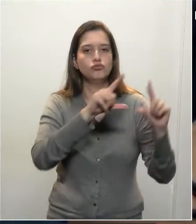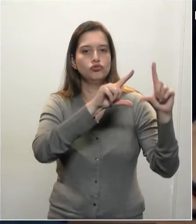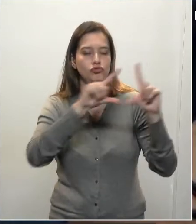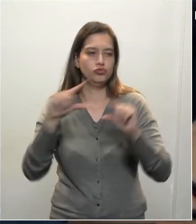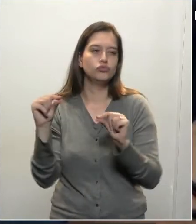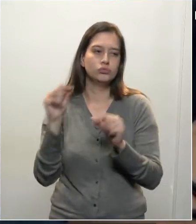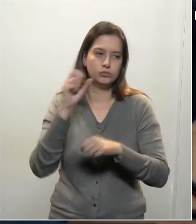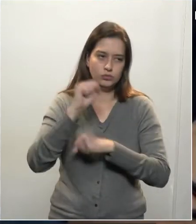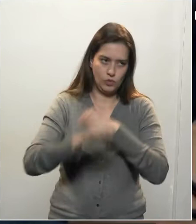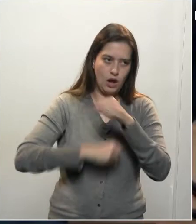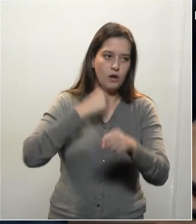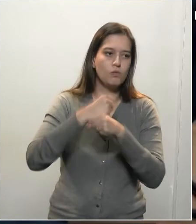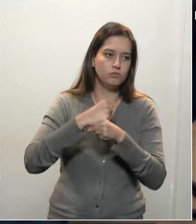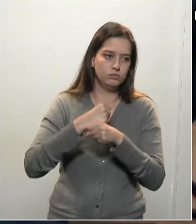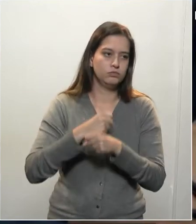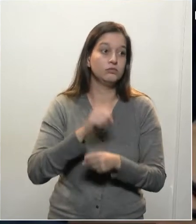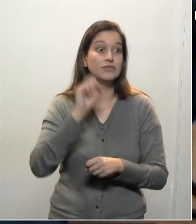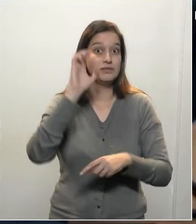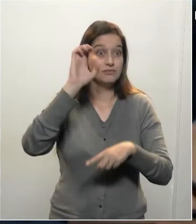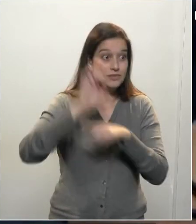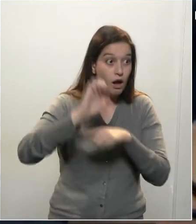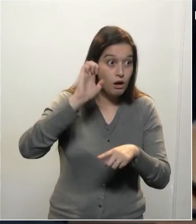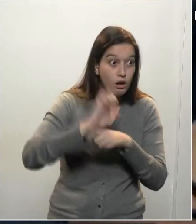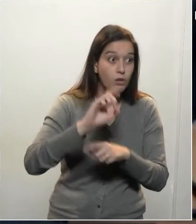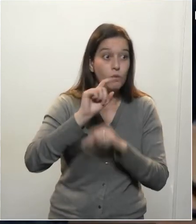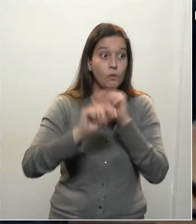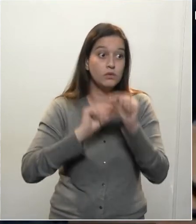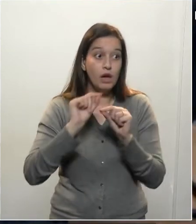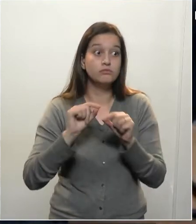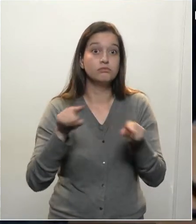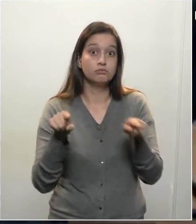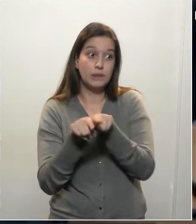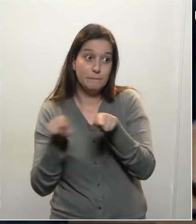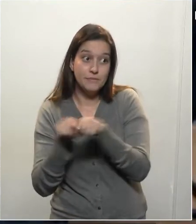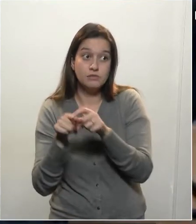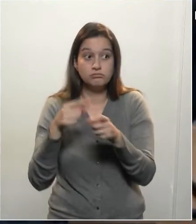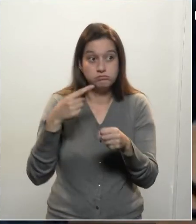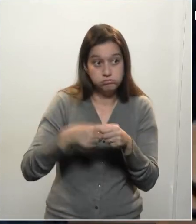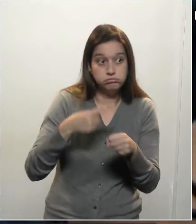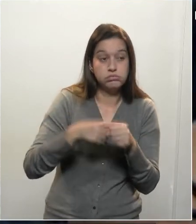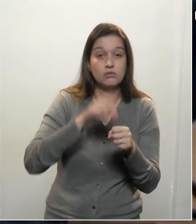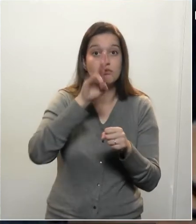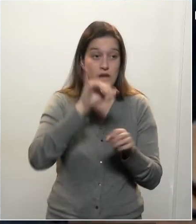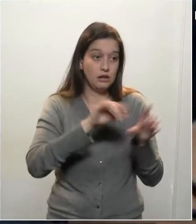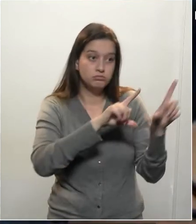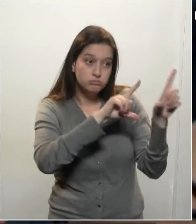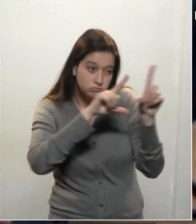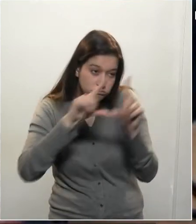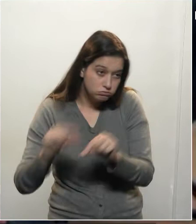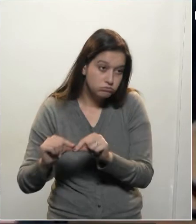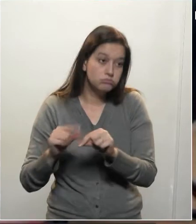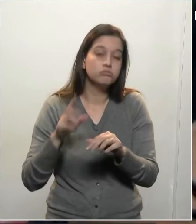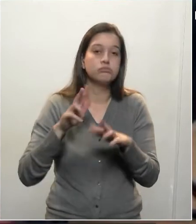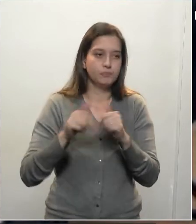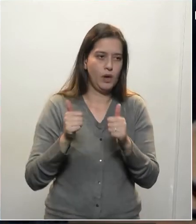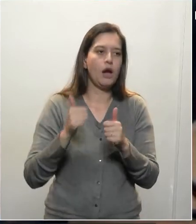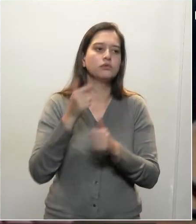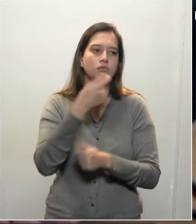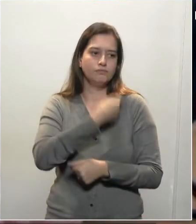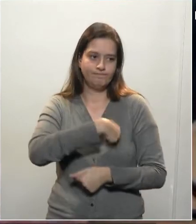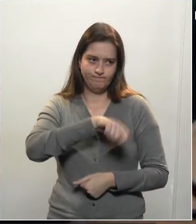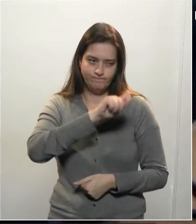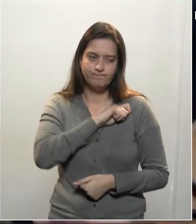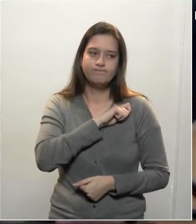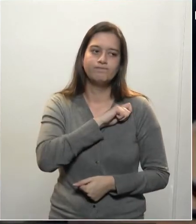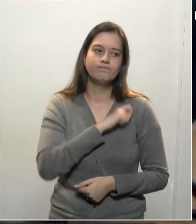Os estados e os municípios vão ter um ano terrível no ano que vem por conta da situação fiscal. Os estados ainda sendo sobreviveram